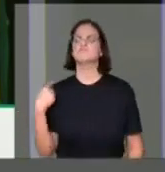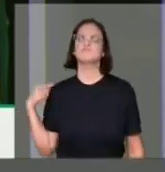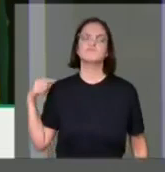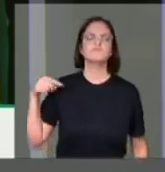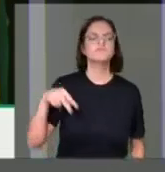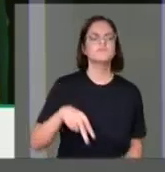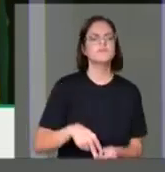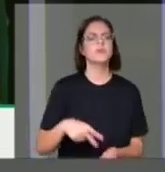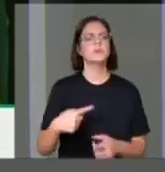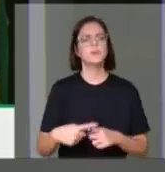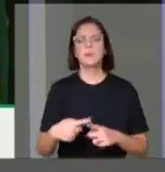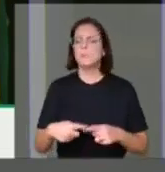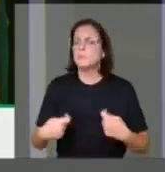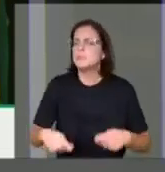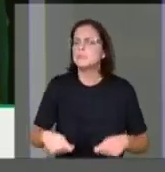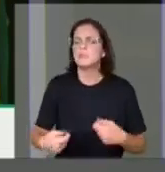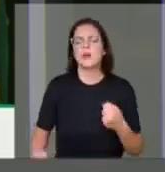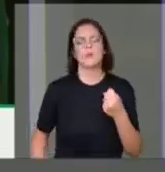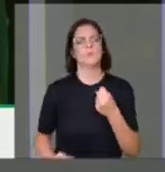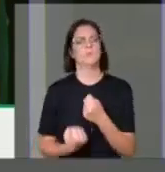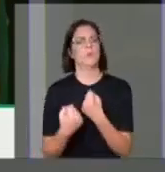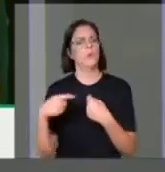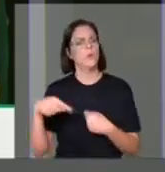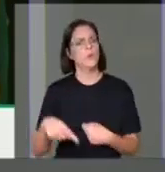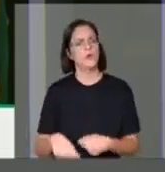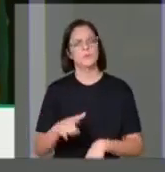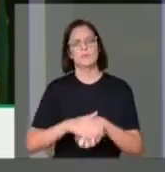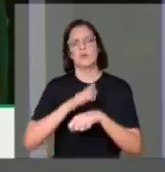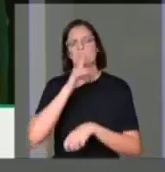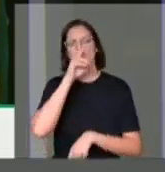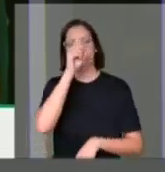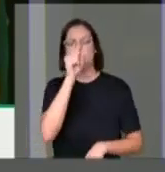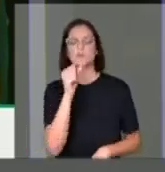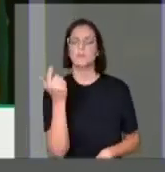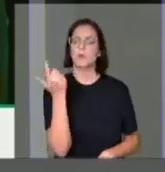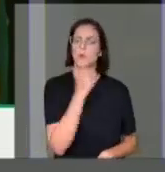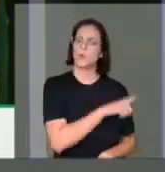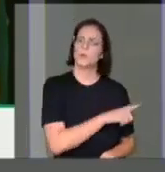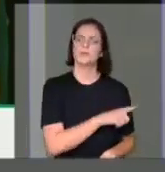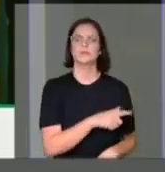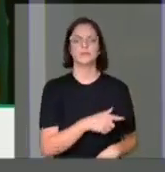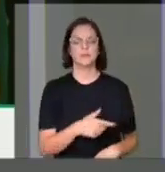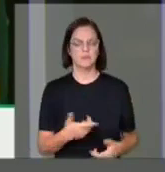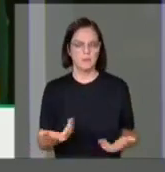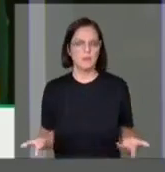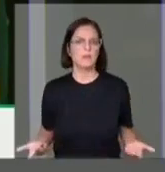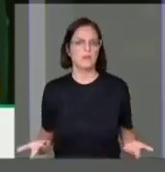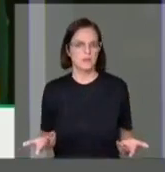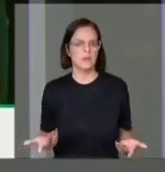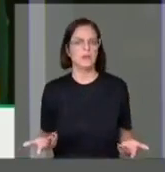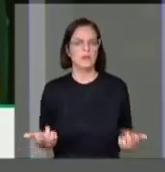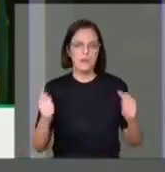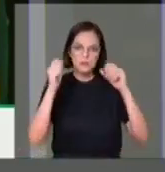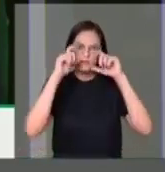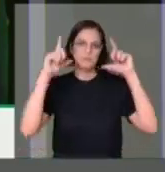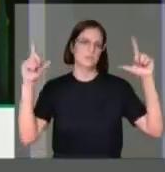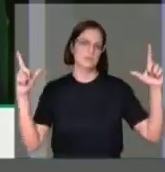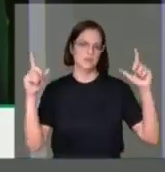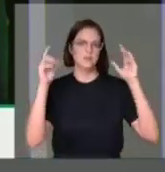musculatura nessa Câmara Federal, para que possamos levar os órgãos